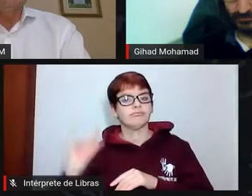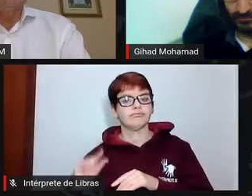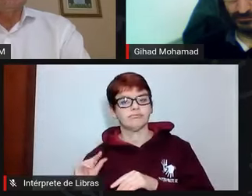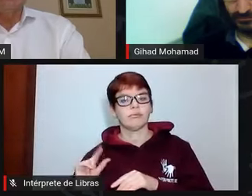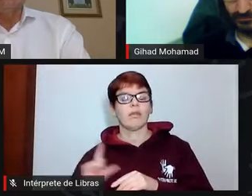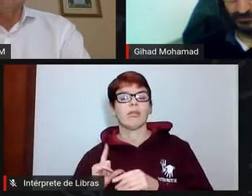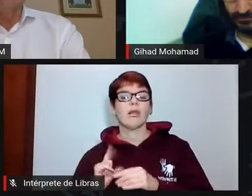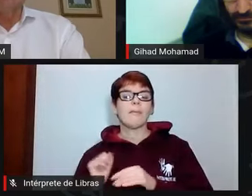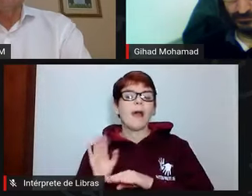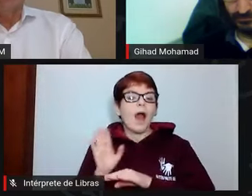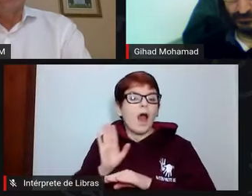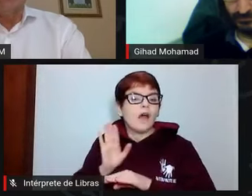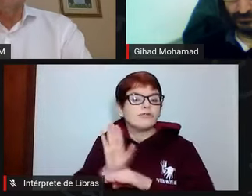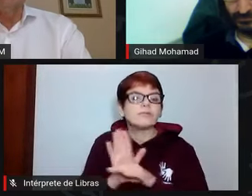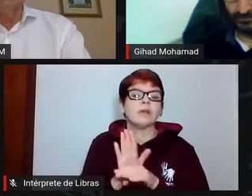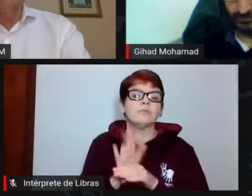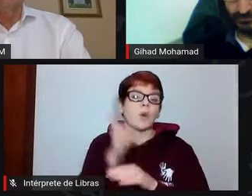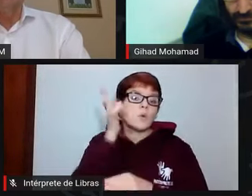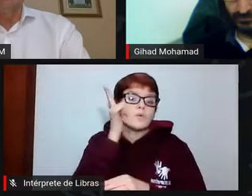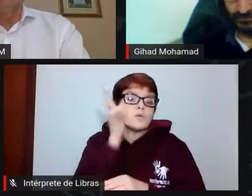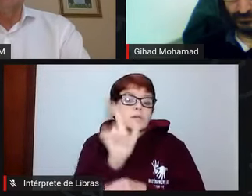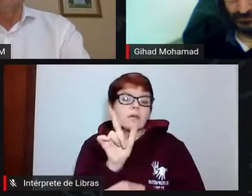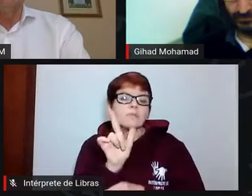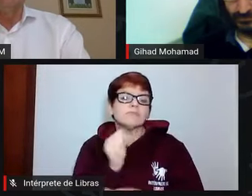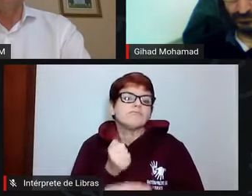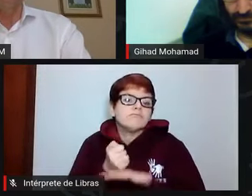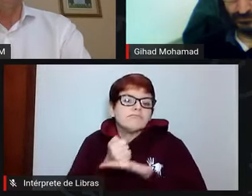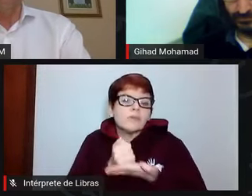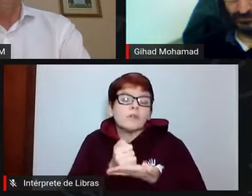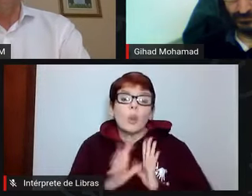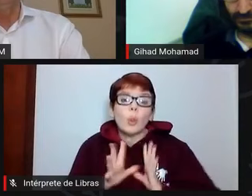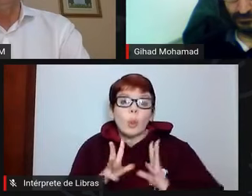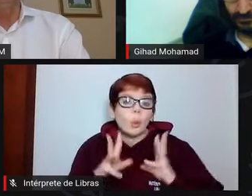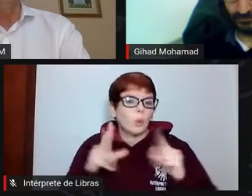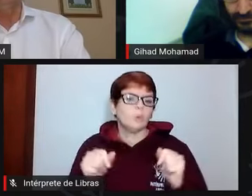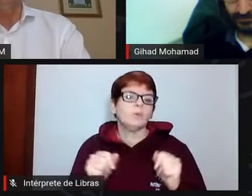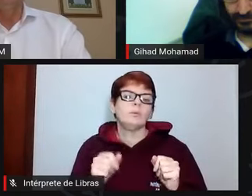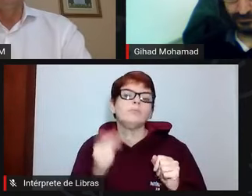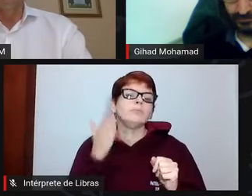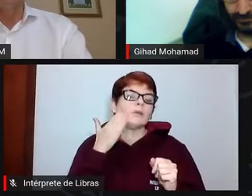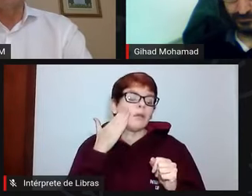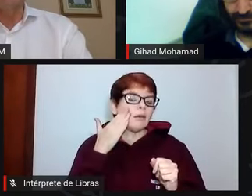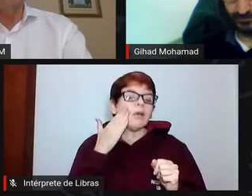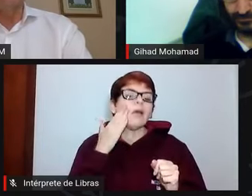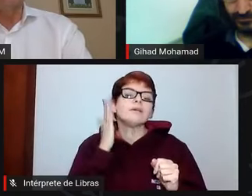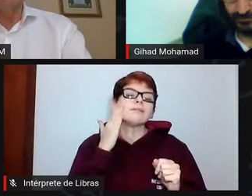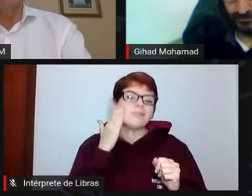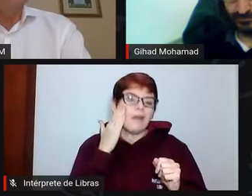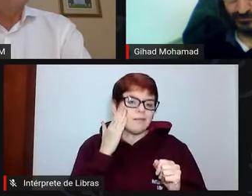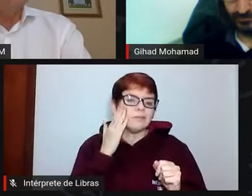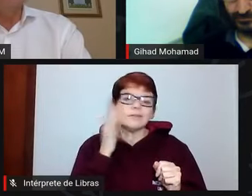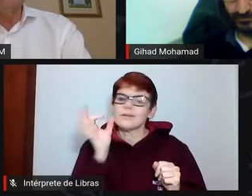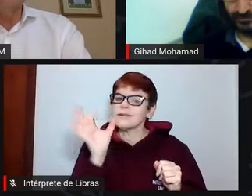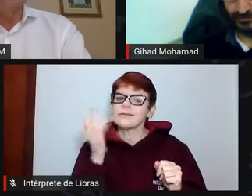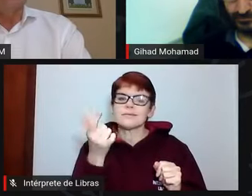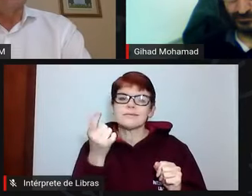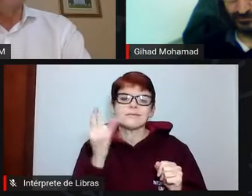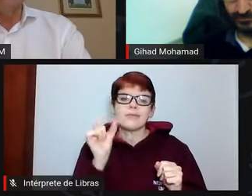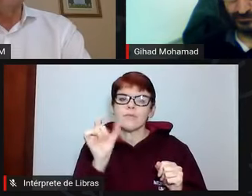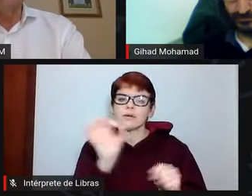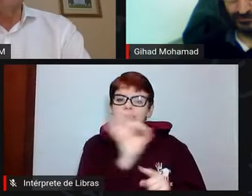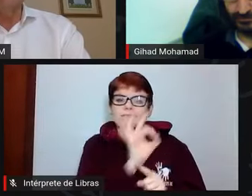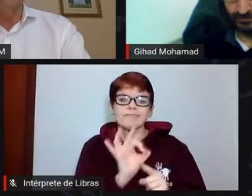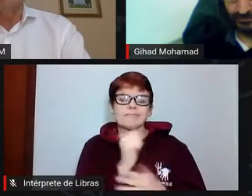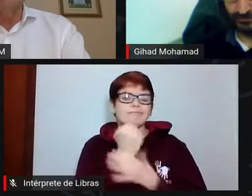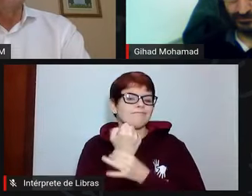e nós vamos ver se conseguimos dar uma cobertura para todos eles, o que também não está 100% garantido. Vamos, estamos